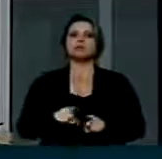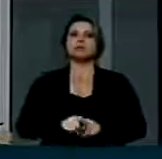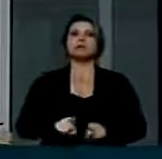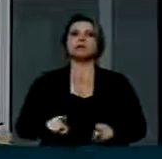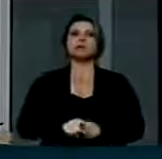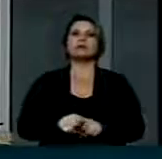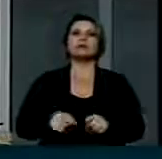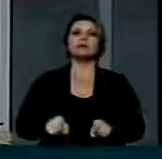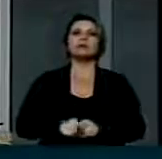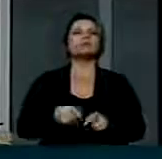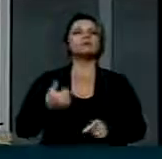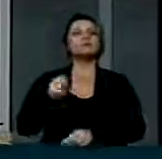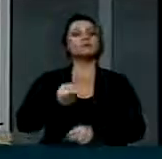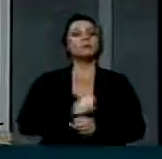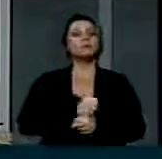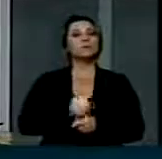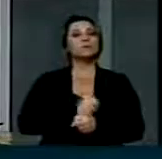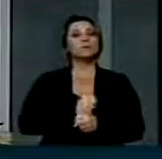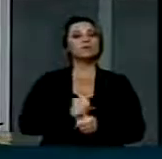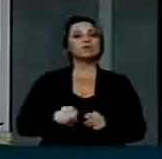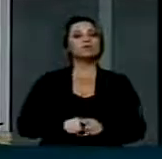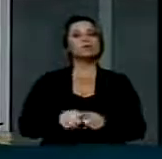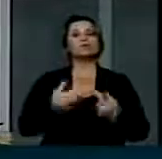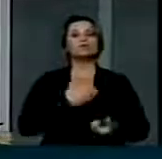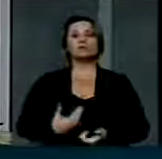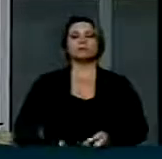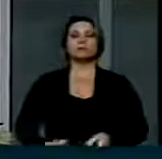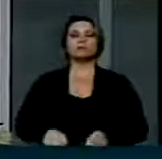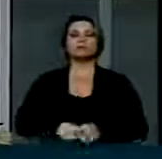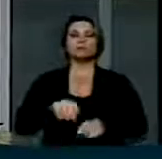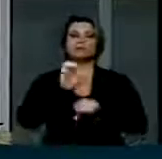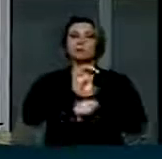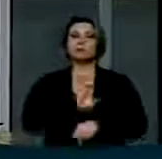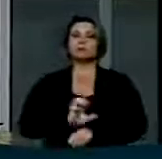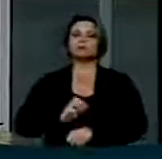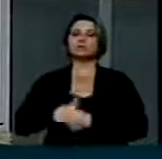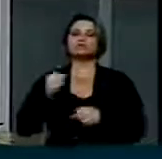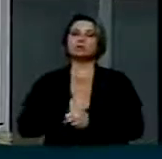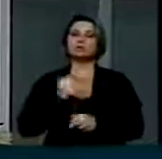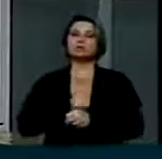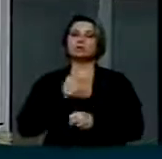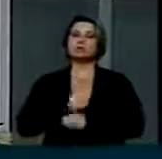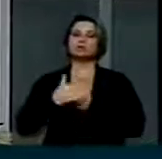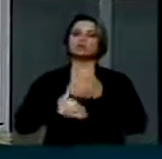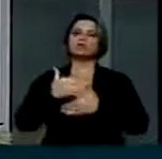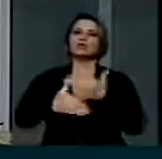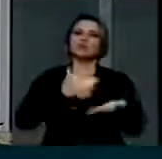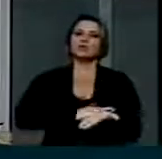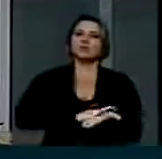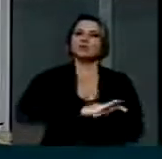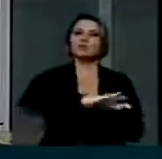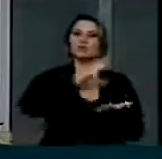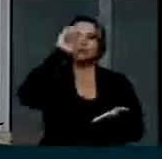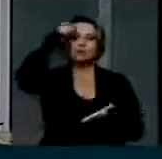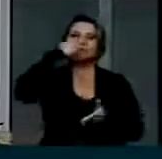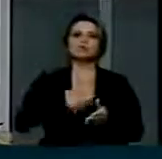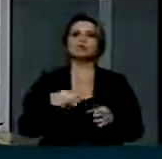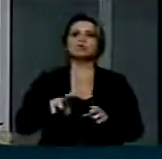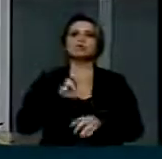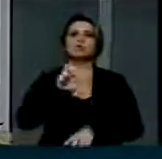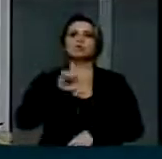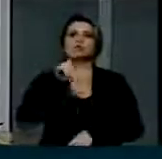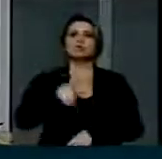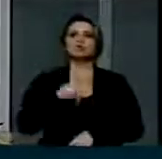durante oito anos, foi delegada ao governo do Estado. As obras foram retomadas e o trecho norte está em fase